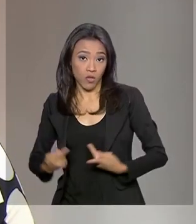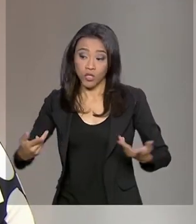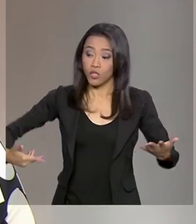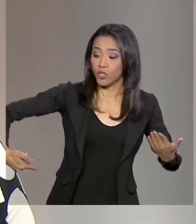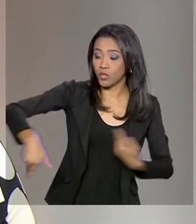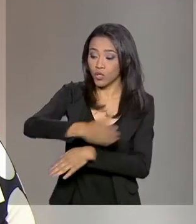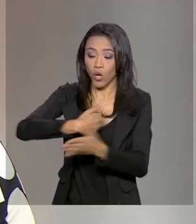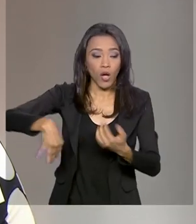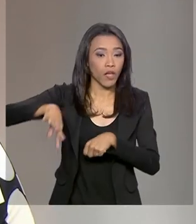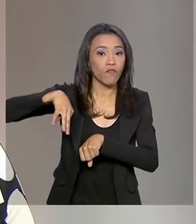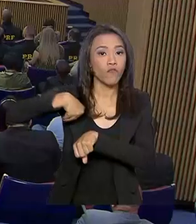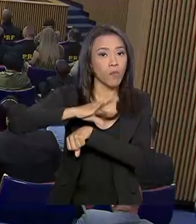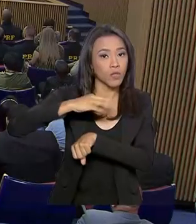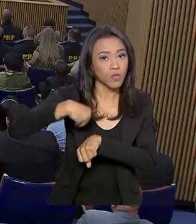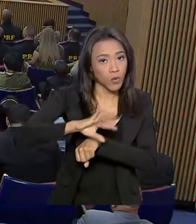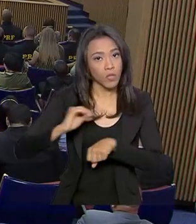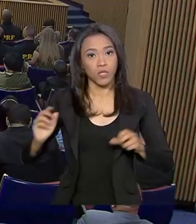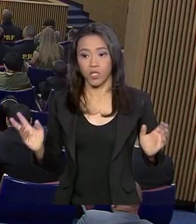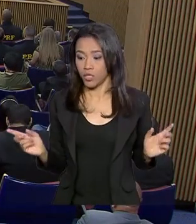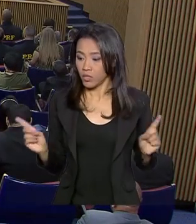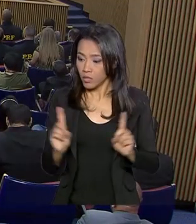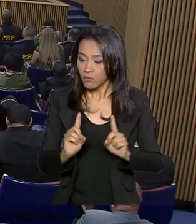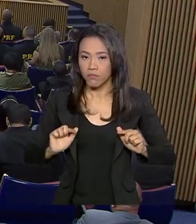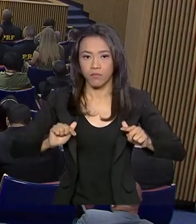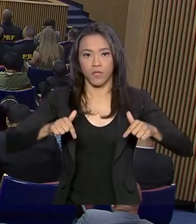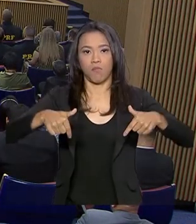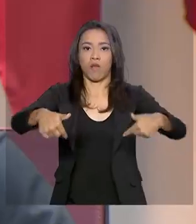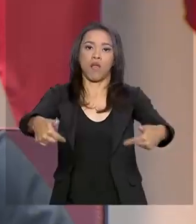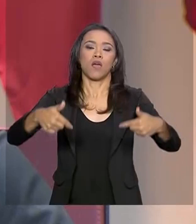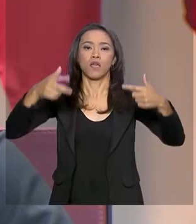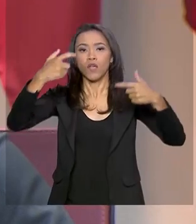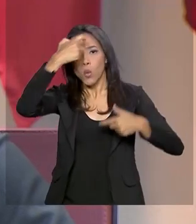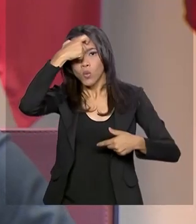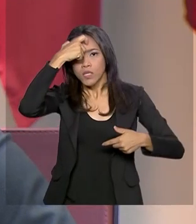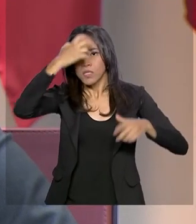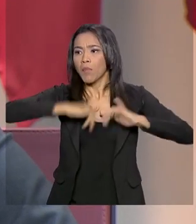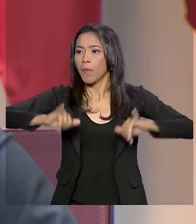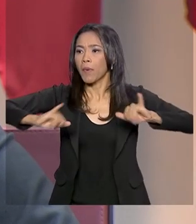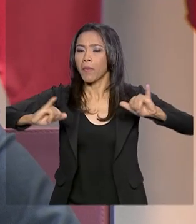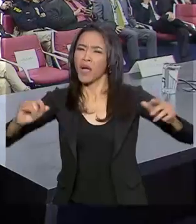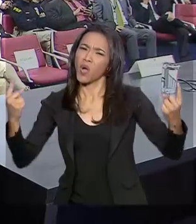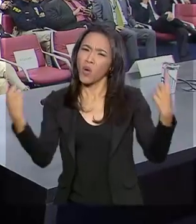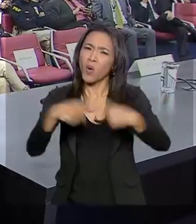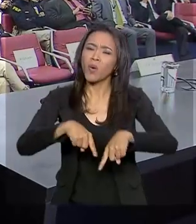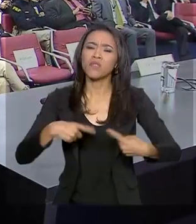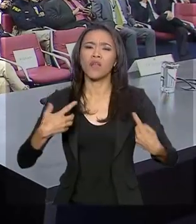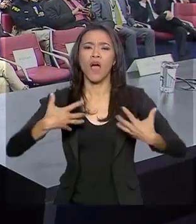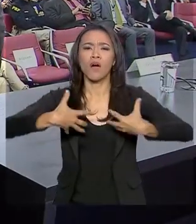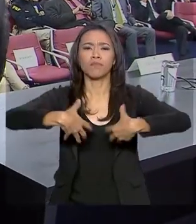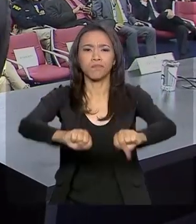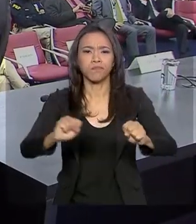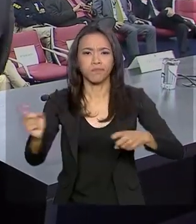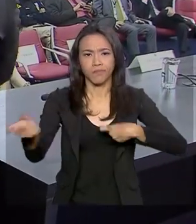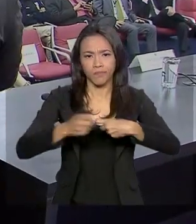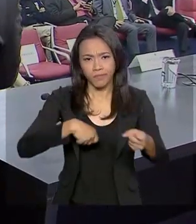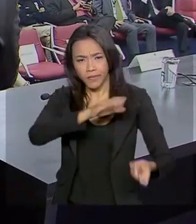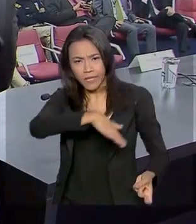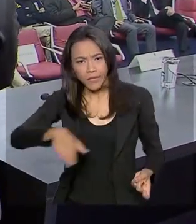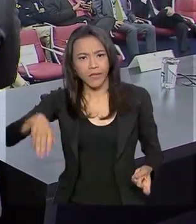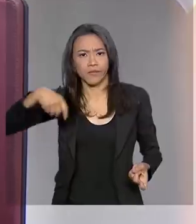trabalhem conjuntamente em campanhas de conscientização no combate à exploração sexual de crianças e